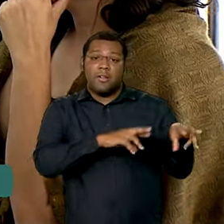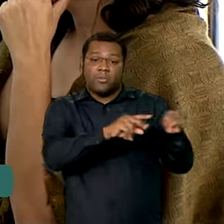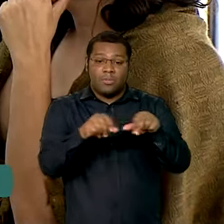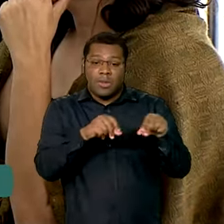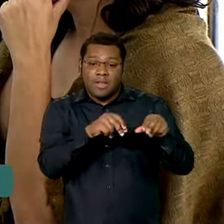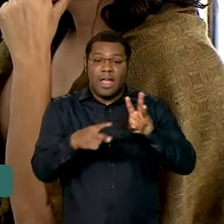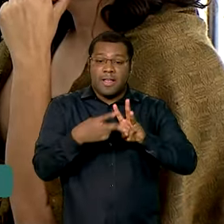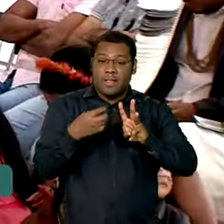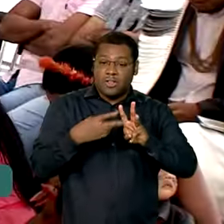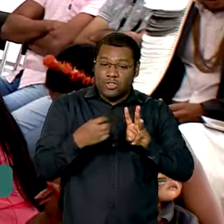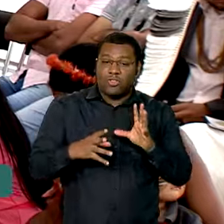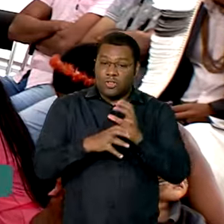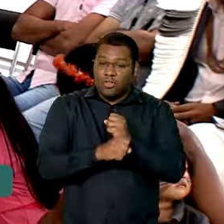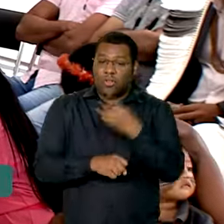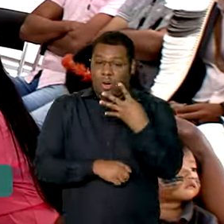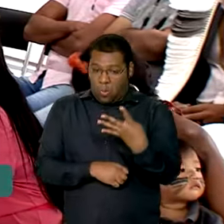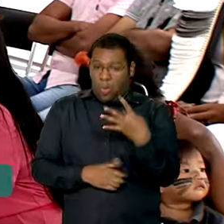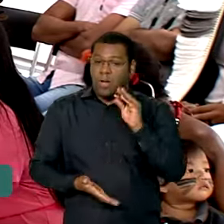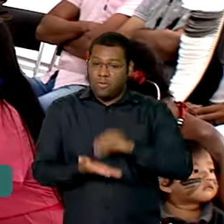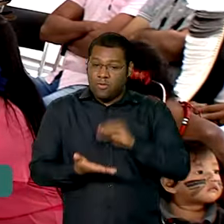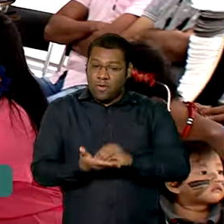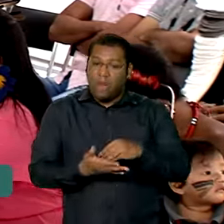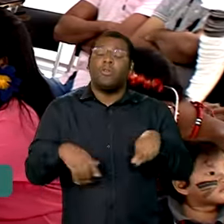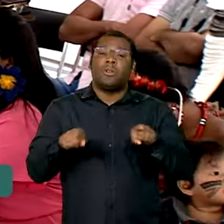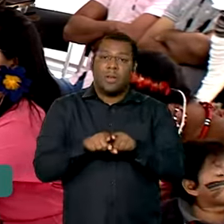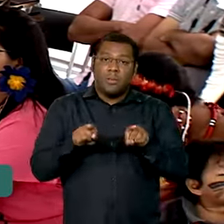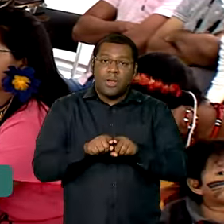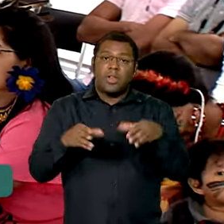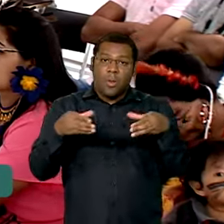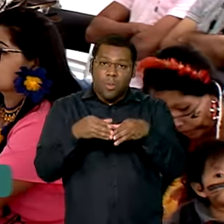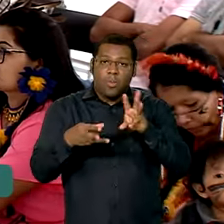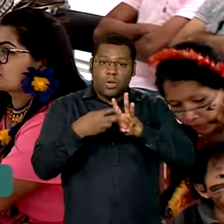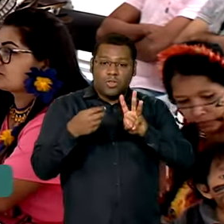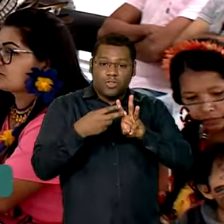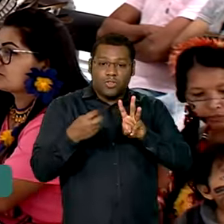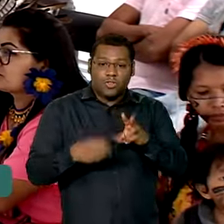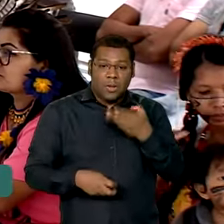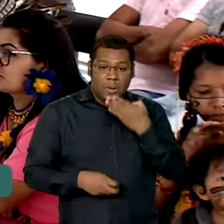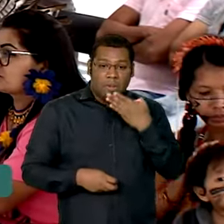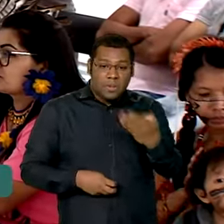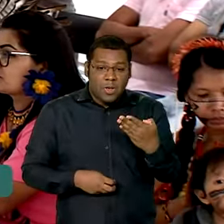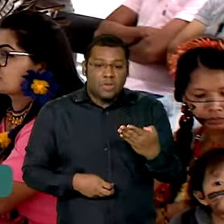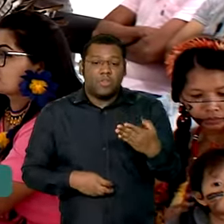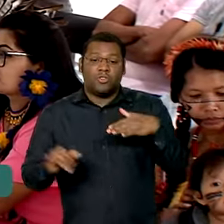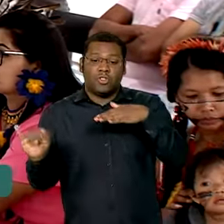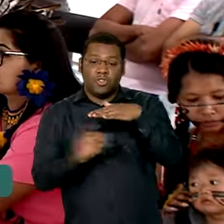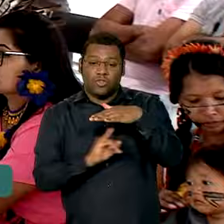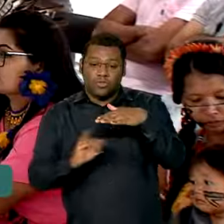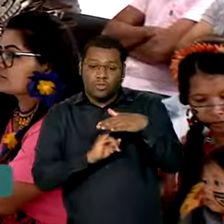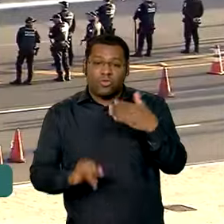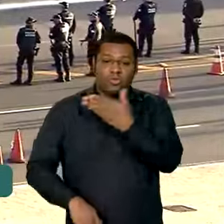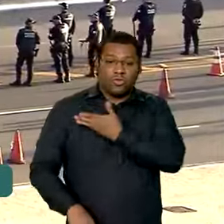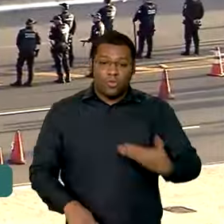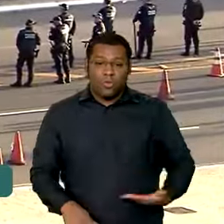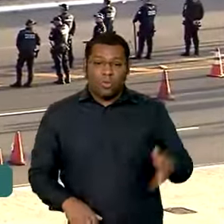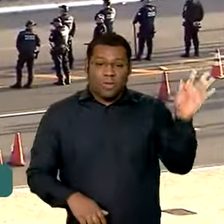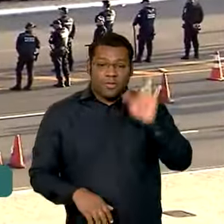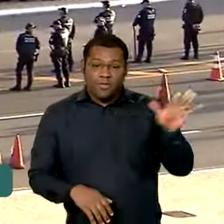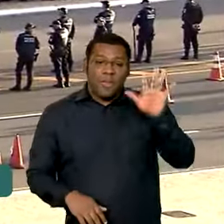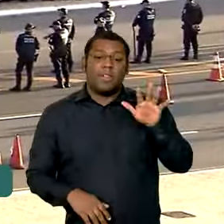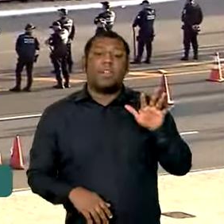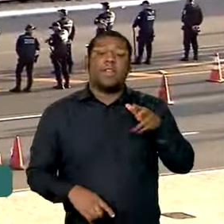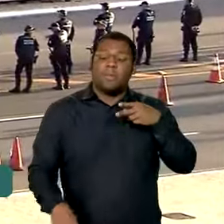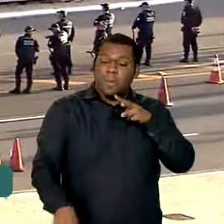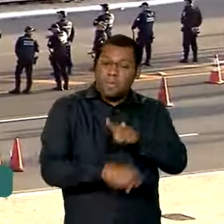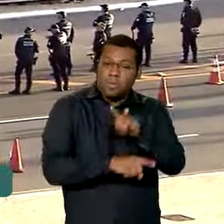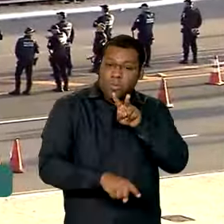Além disso, as entidades também pediram o fortalecimento institucional das instâncias federais de defesa